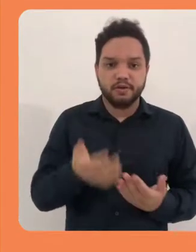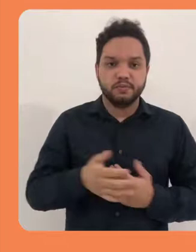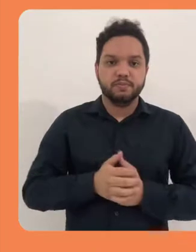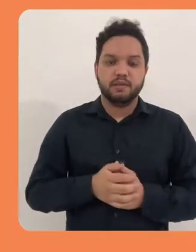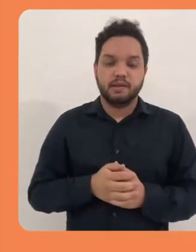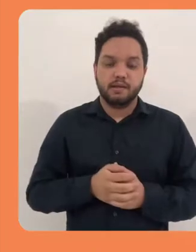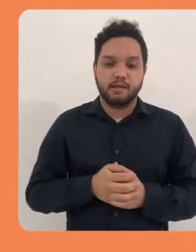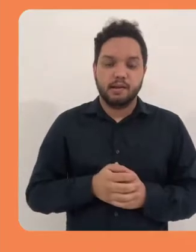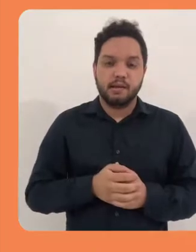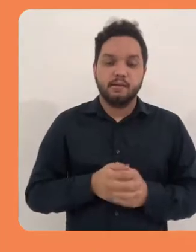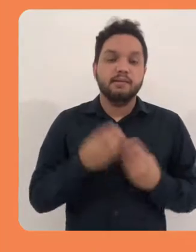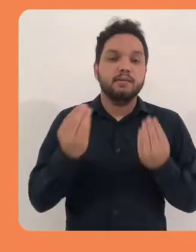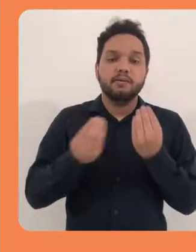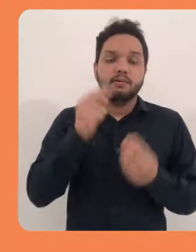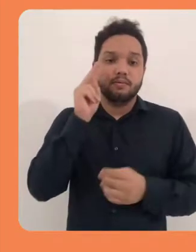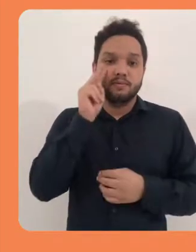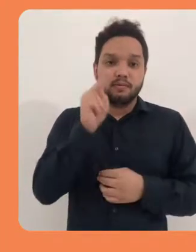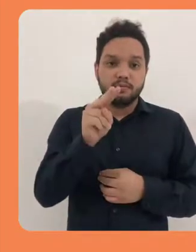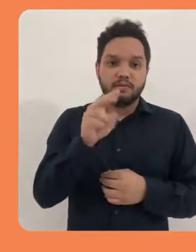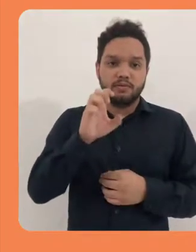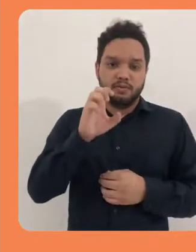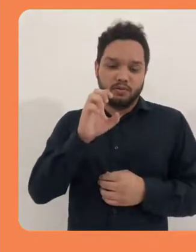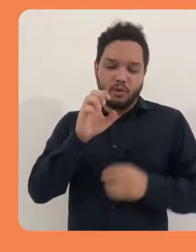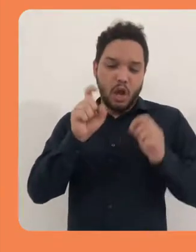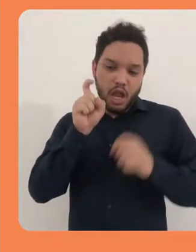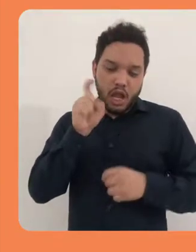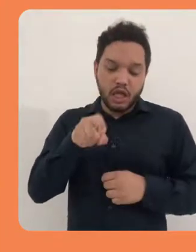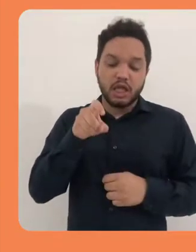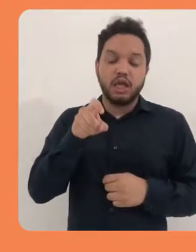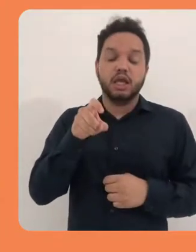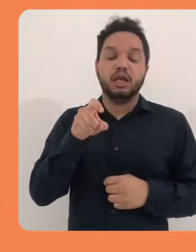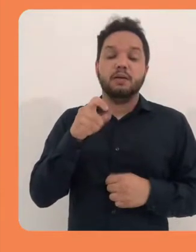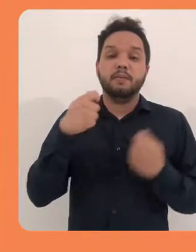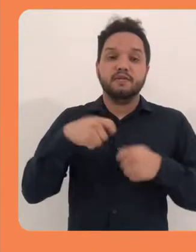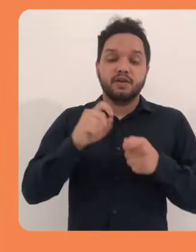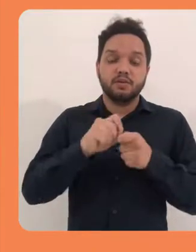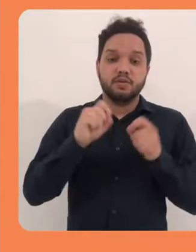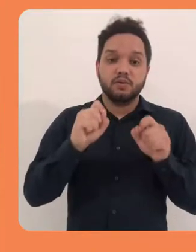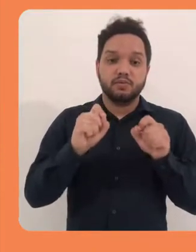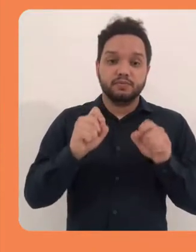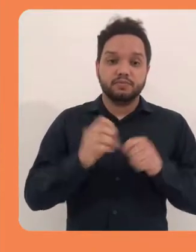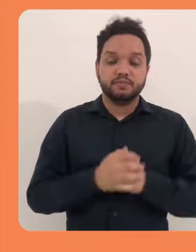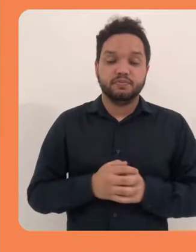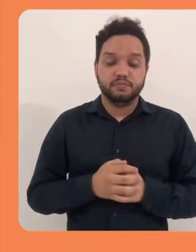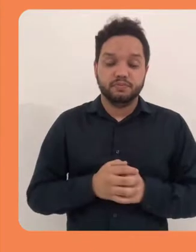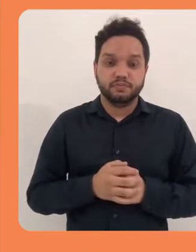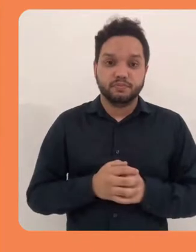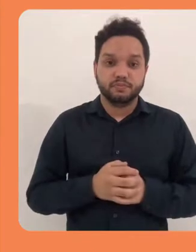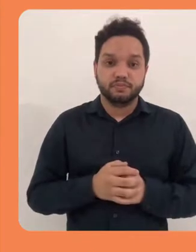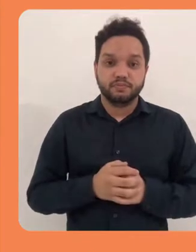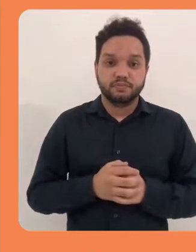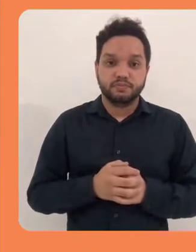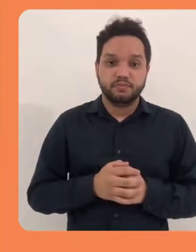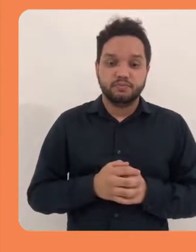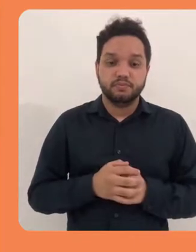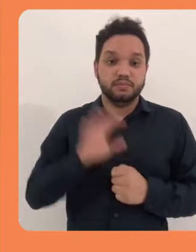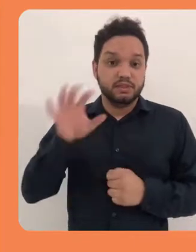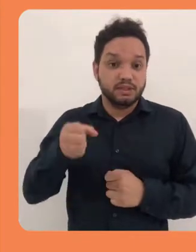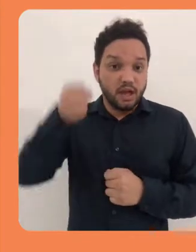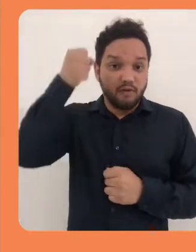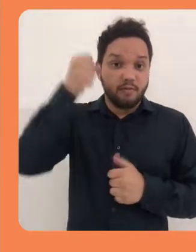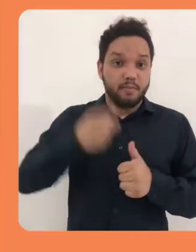Para a gente visualizar o clique que foi dado, nós temos que salvar